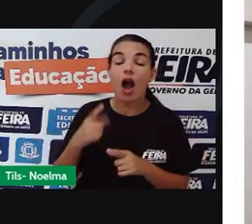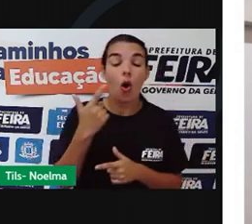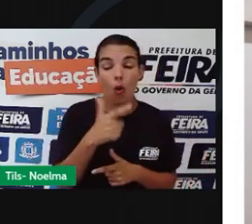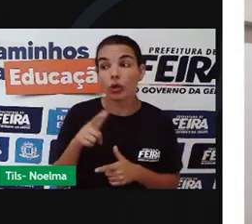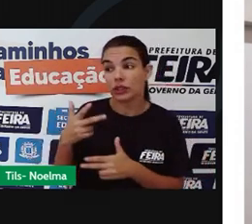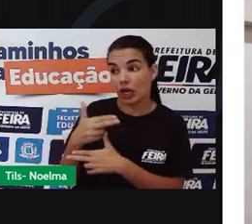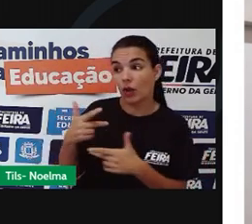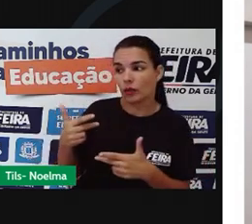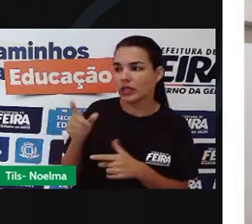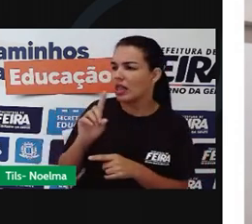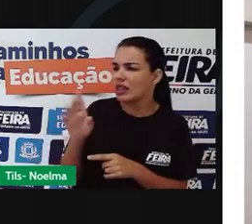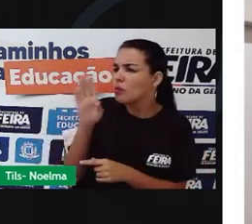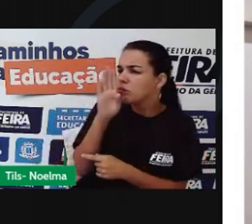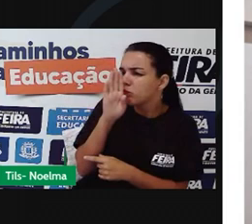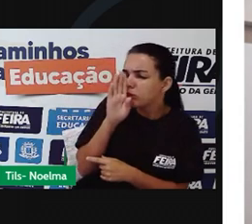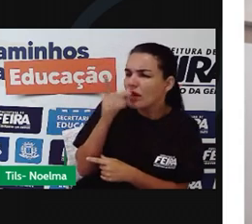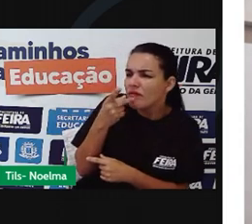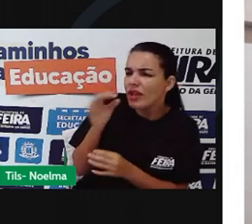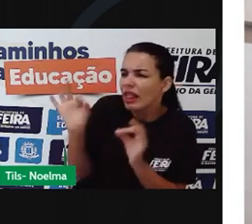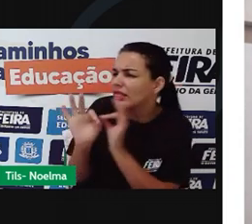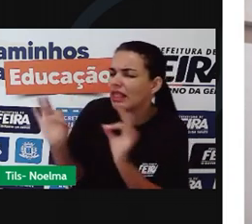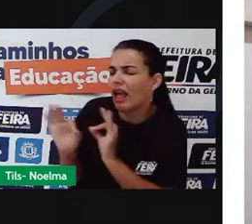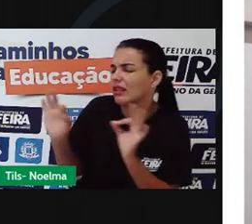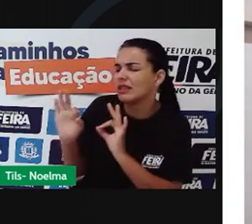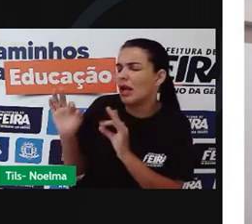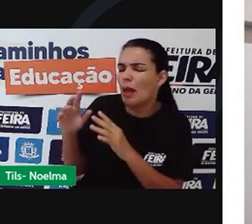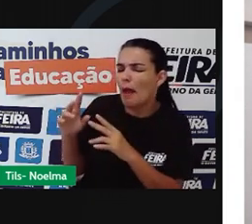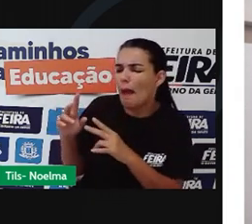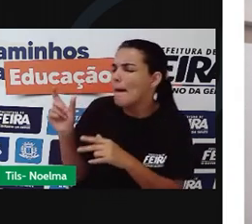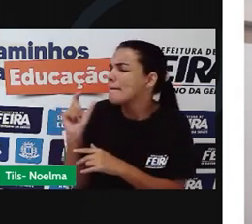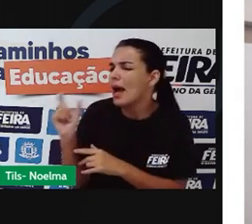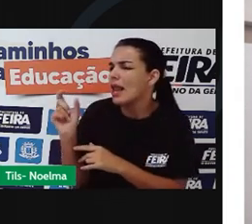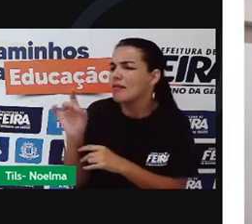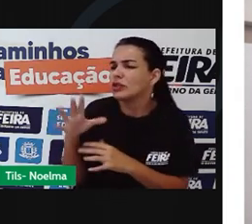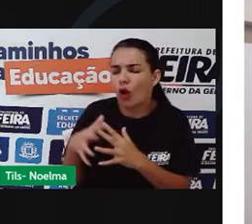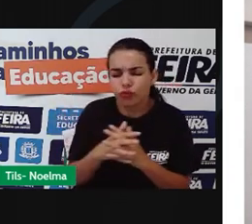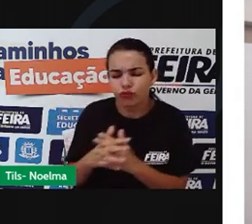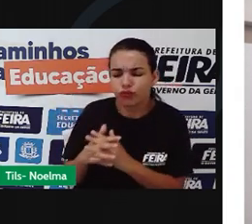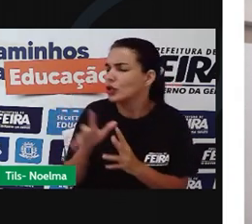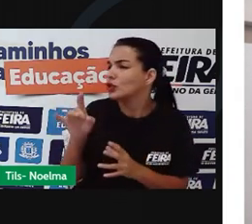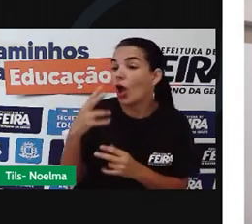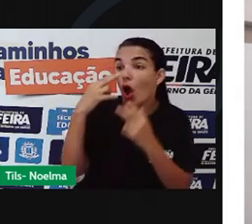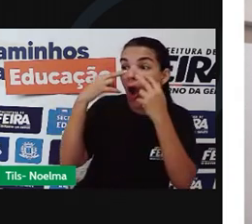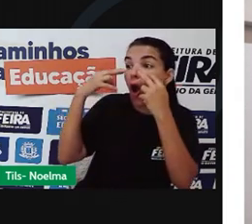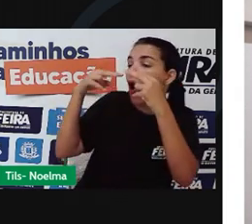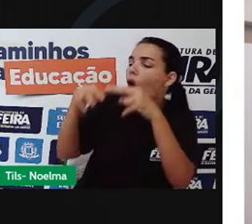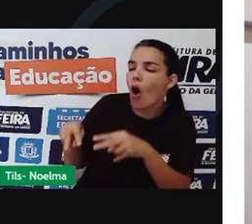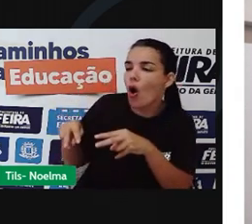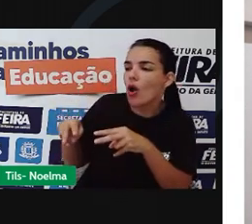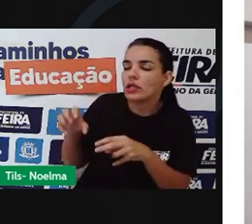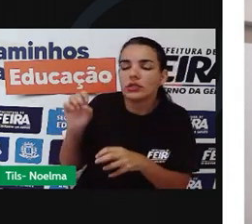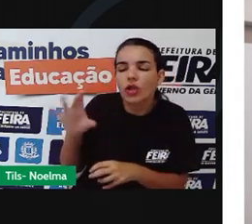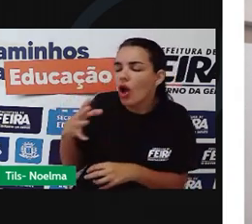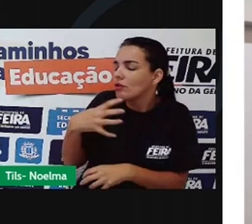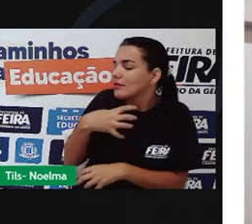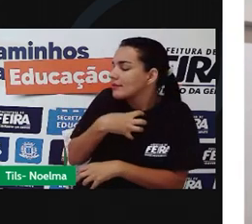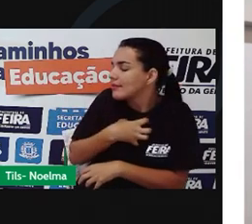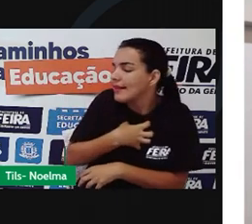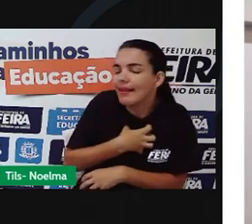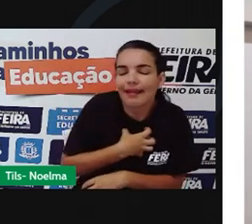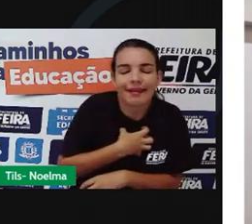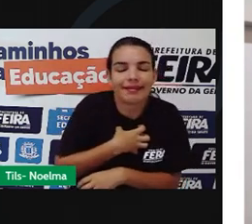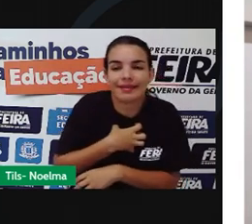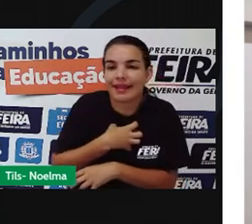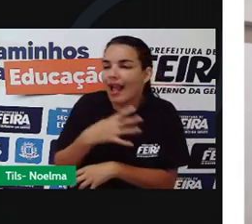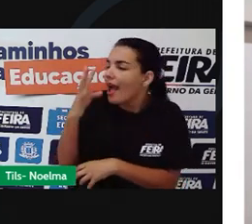coisa. Não diga nada. Ah, as palavras só confundem. Apenas olhe. Olhe e sinta. Olhe